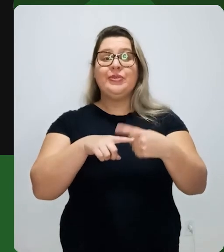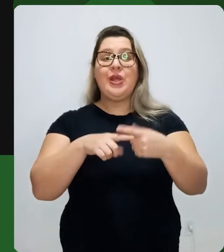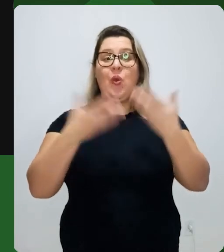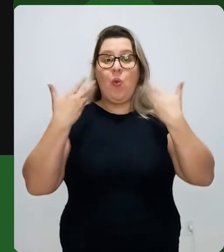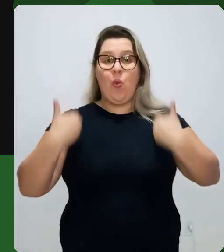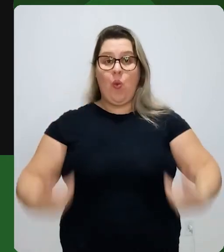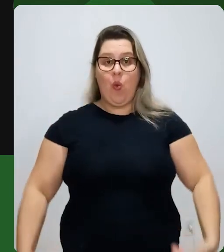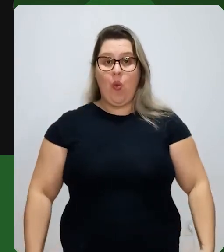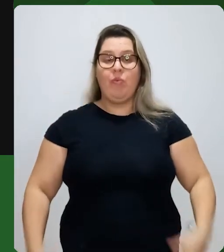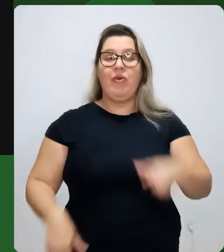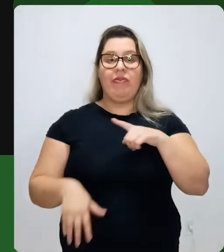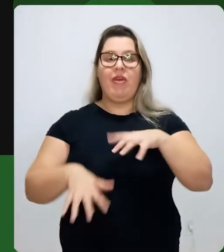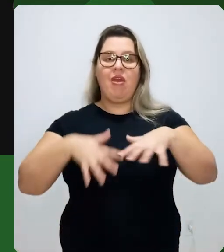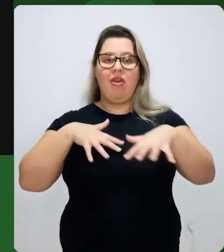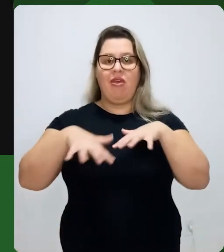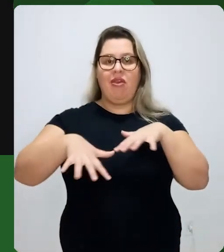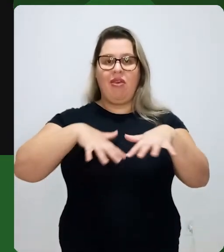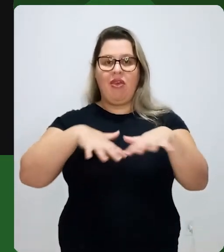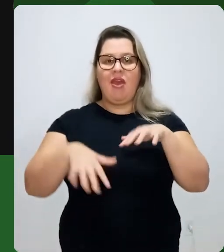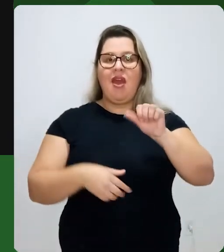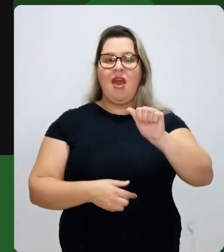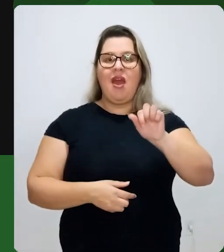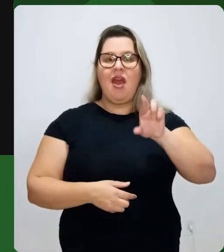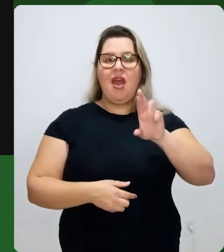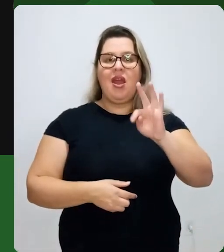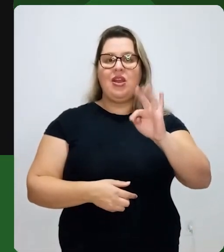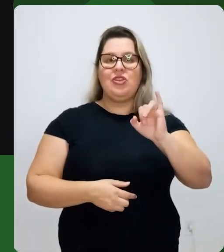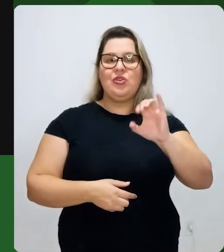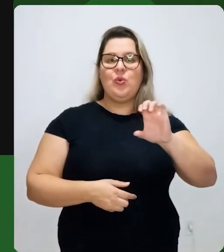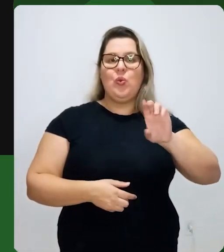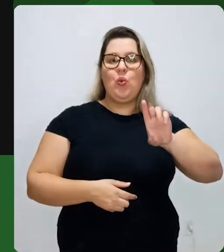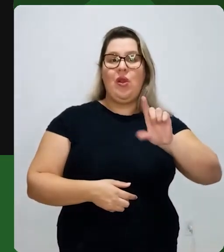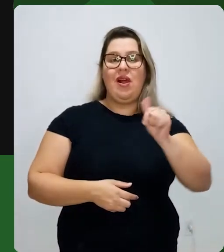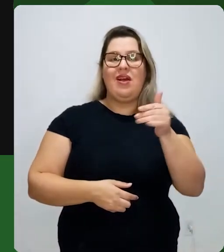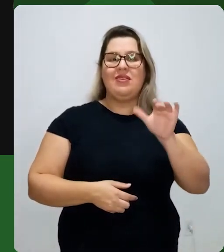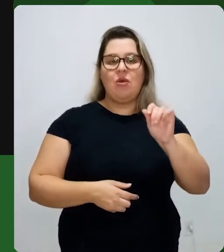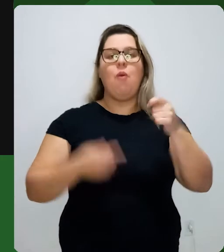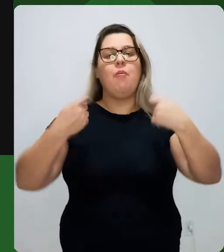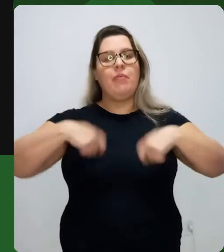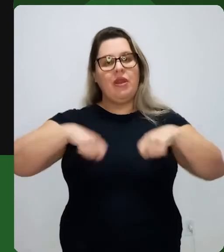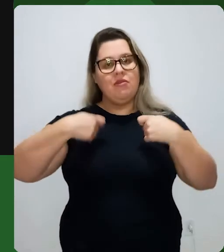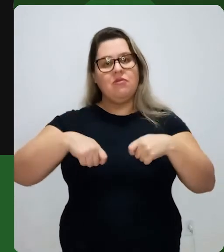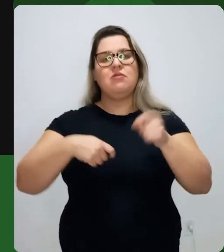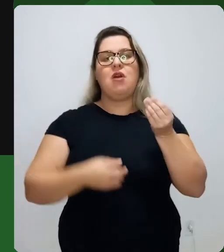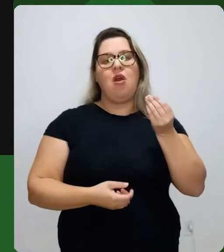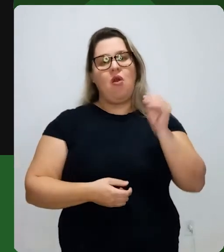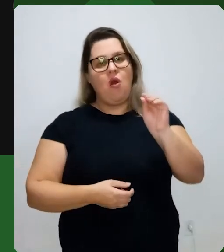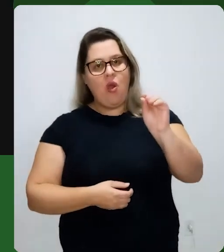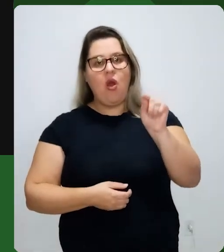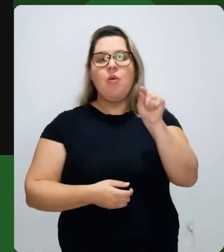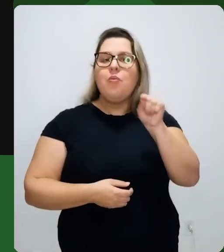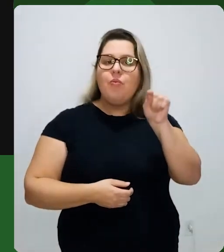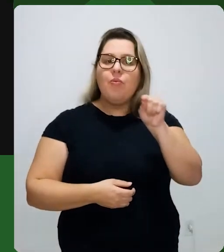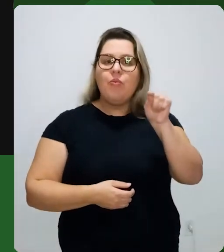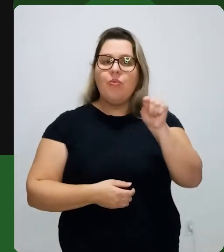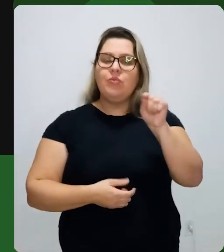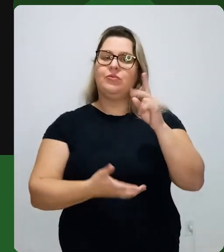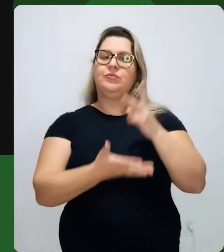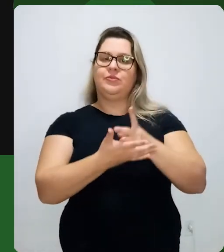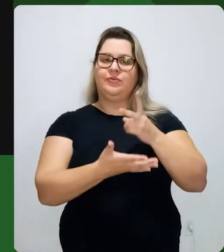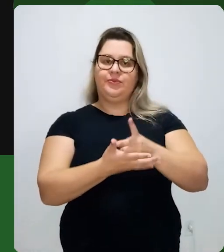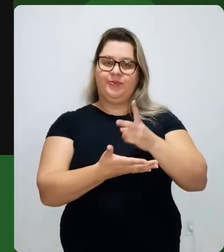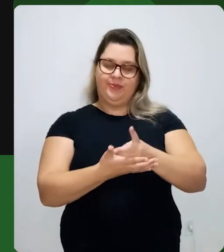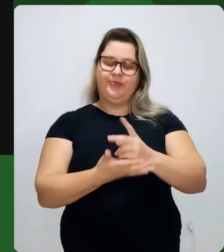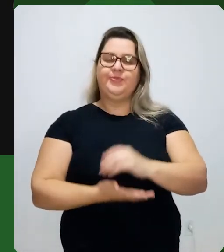Porque essas bolinhas a gente tem que fazer, tá? E a gente faz sempre que existe articulação, ou seja, movimento,